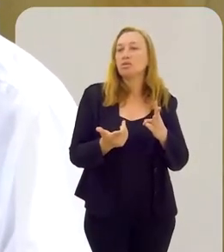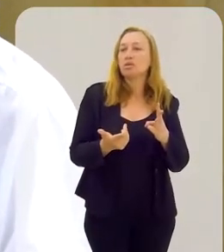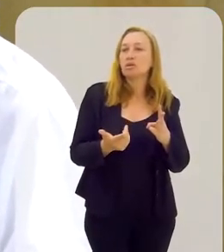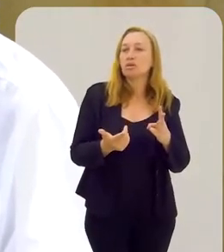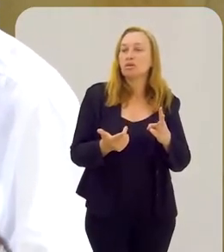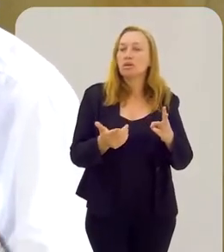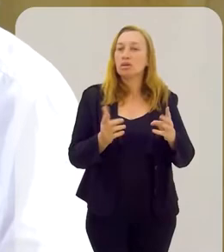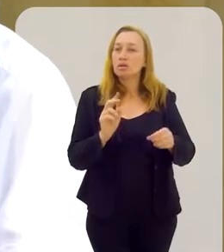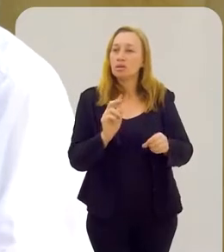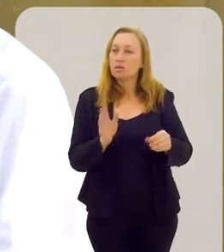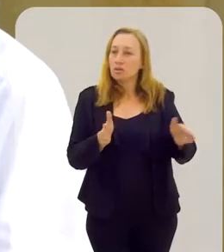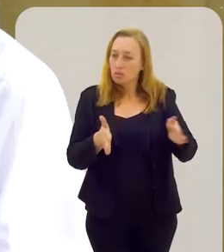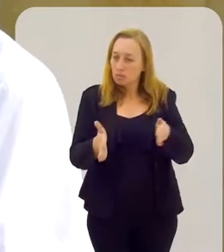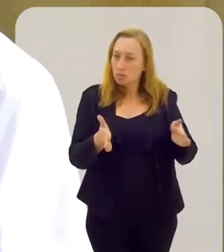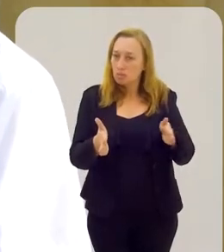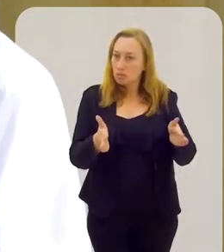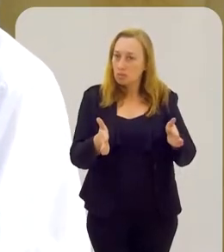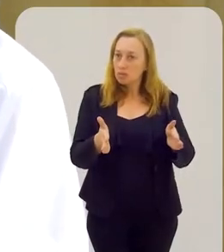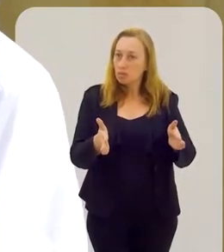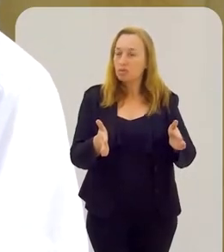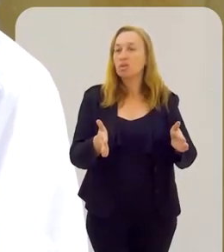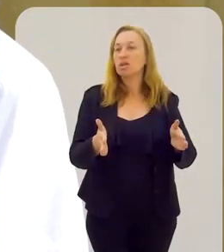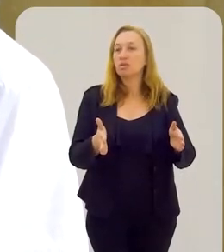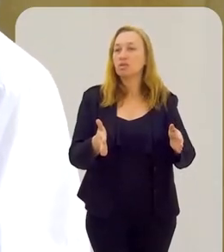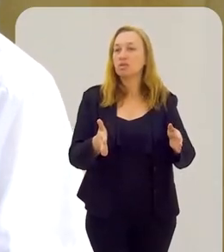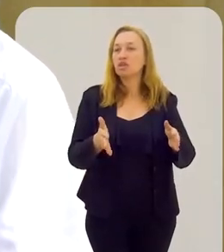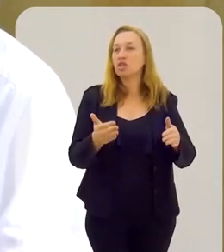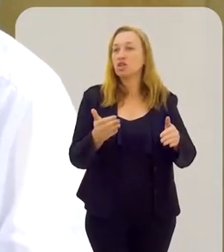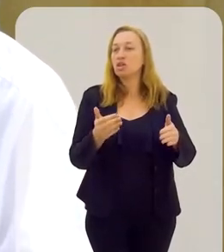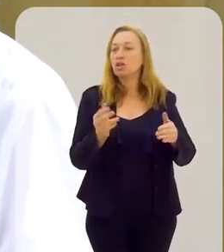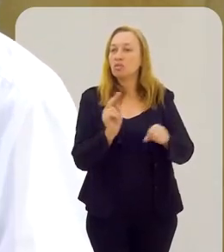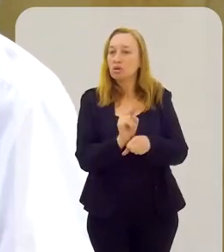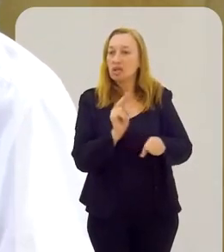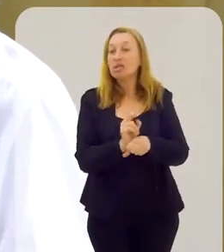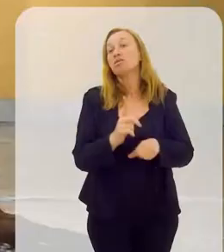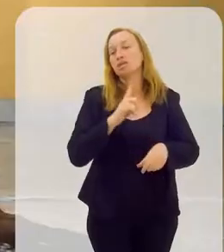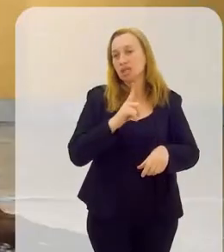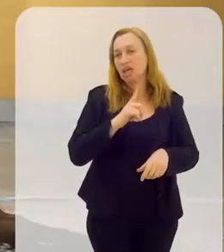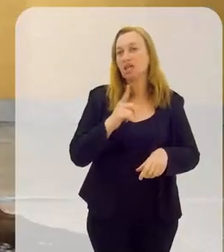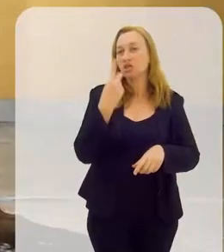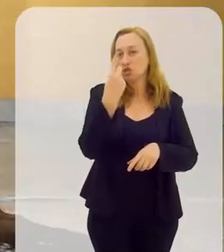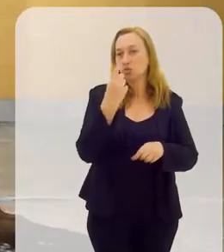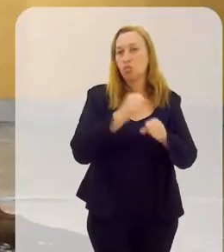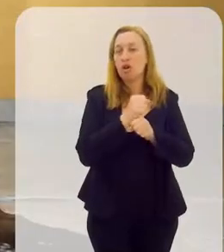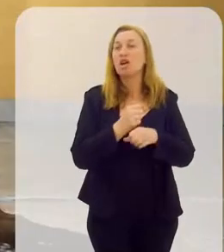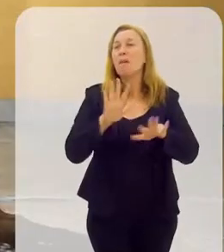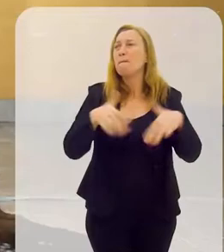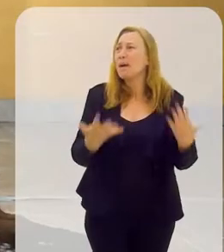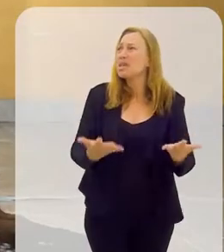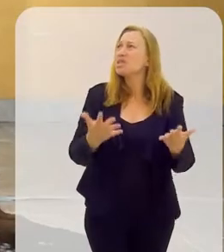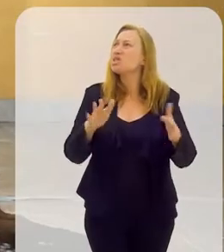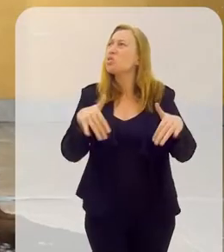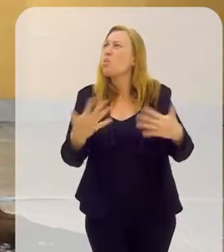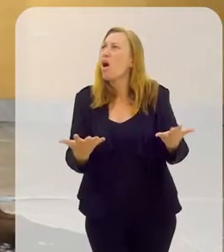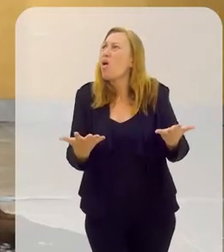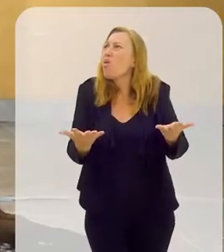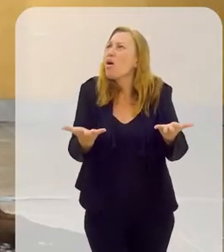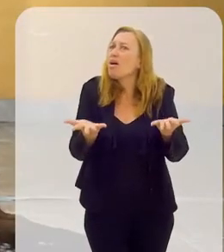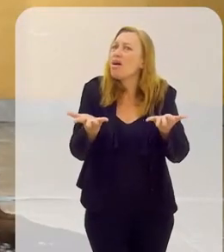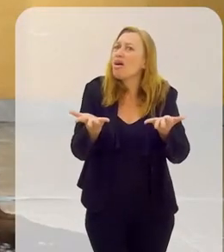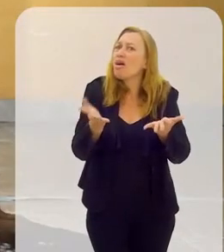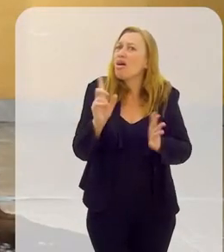tivesse ainda de querer, ele se permanece no resguardo. E existe o resguardo de um ano. Mas qual seria uma coisa assim, um